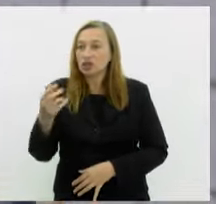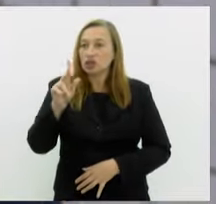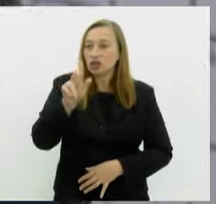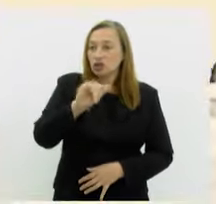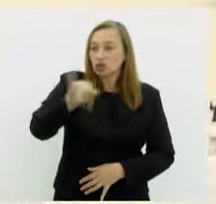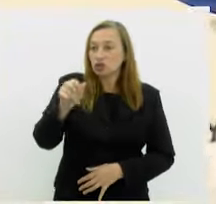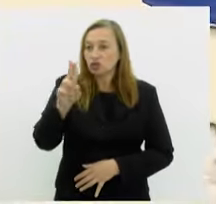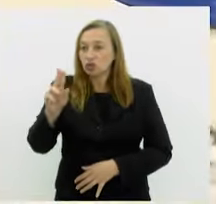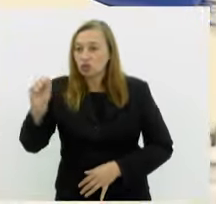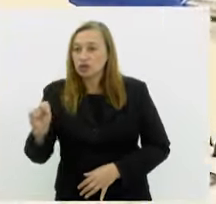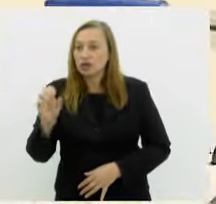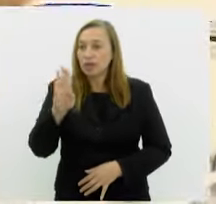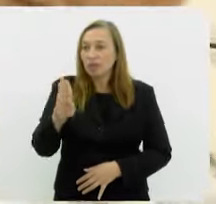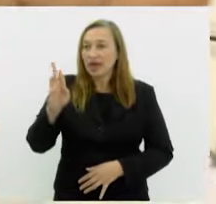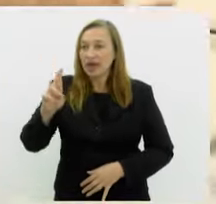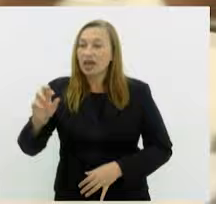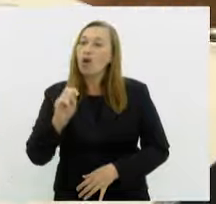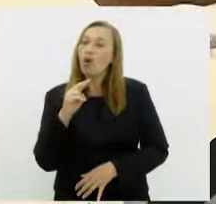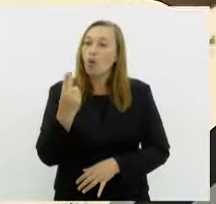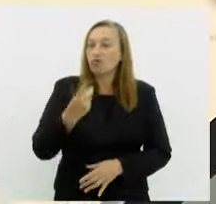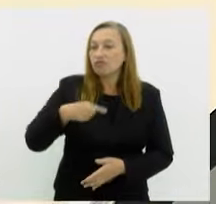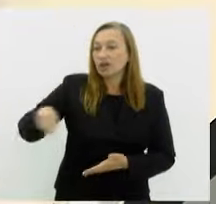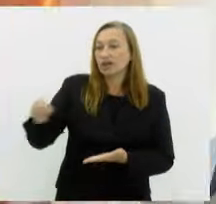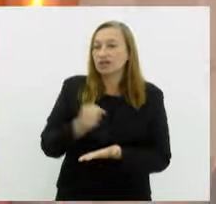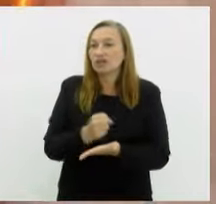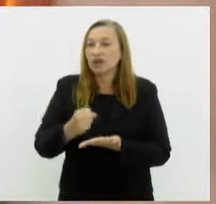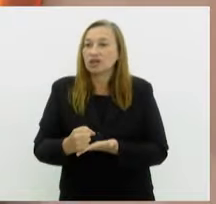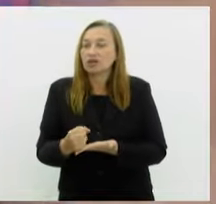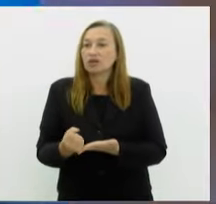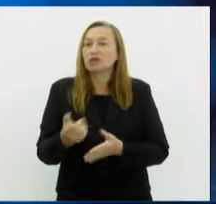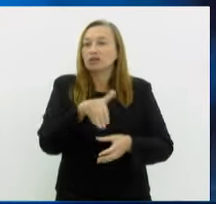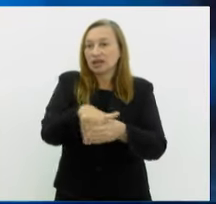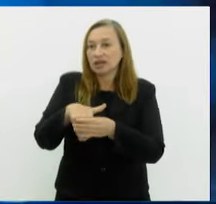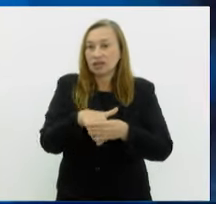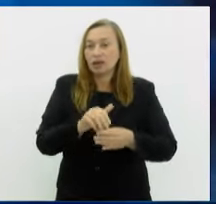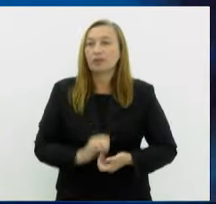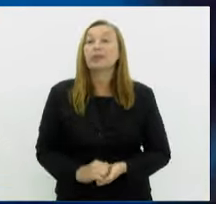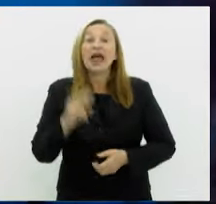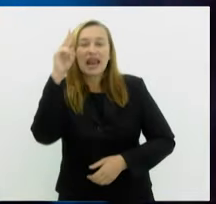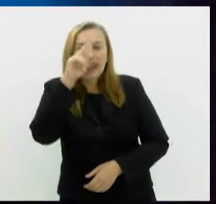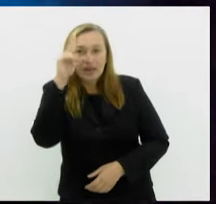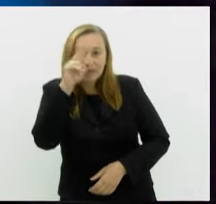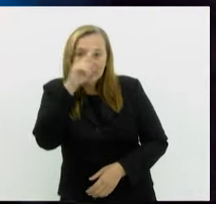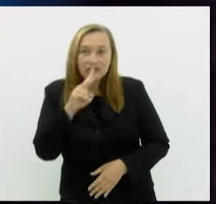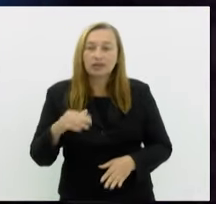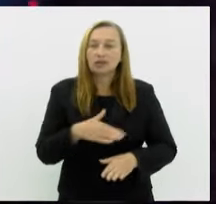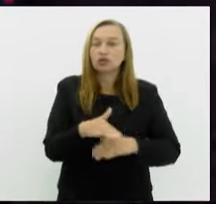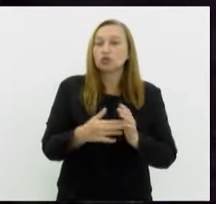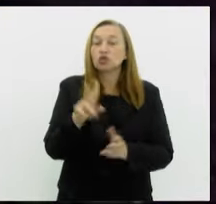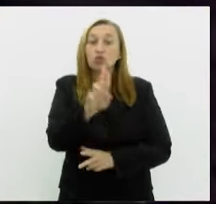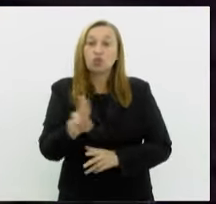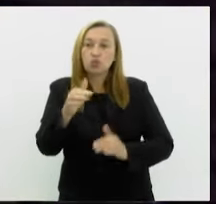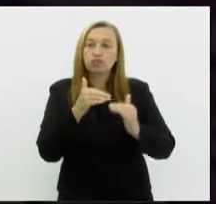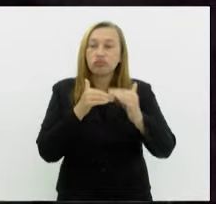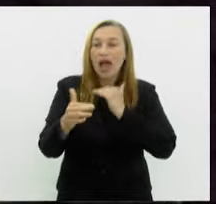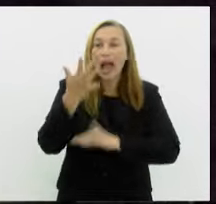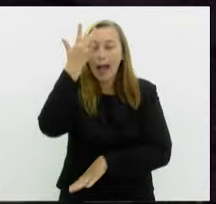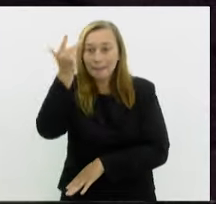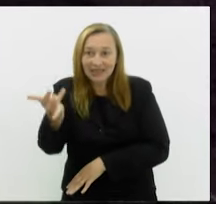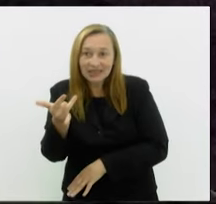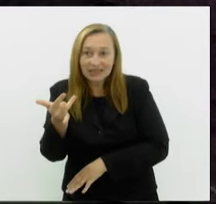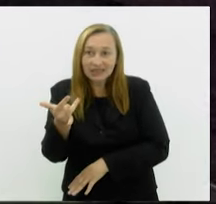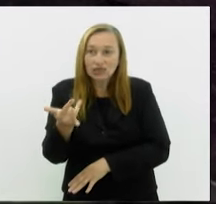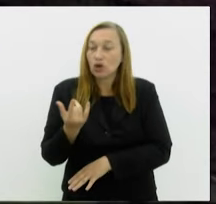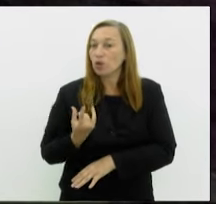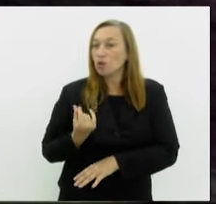.br ou vá até um cartório eleitoral. Lembrete para os usuários do metrô. A partir de amanhã, a